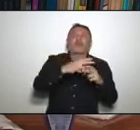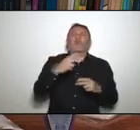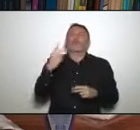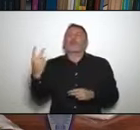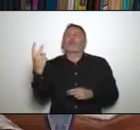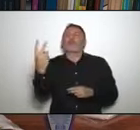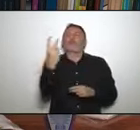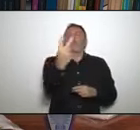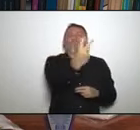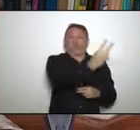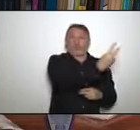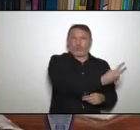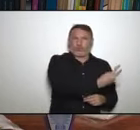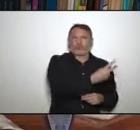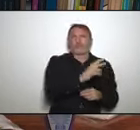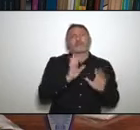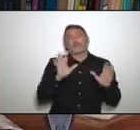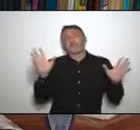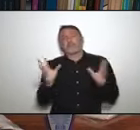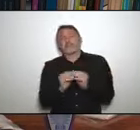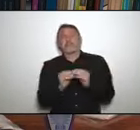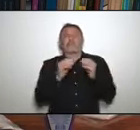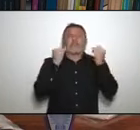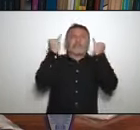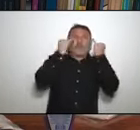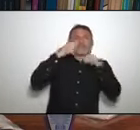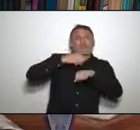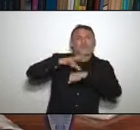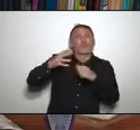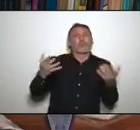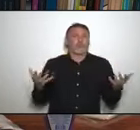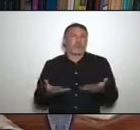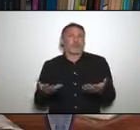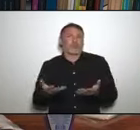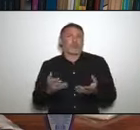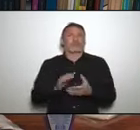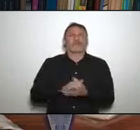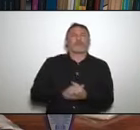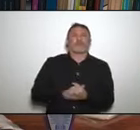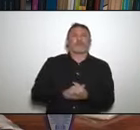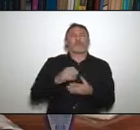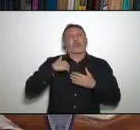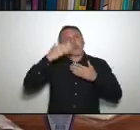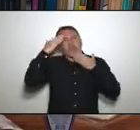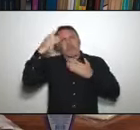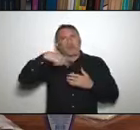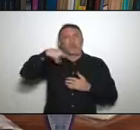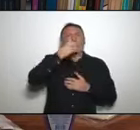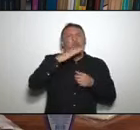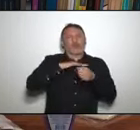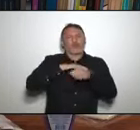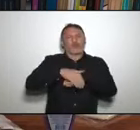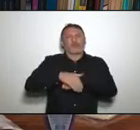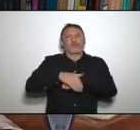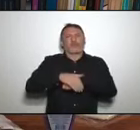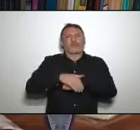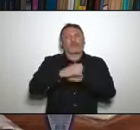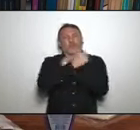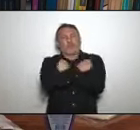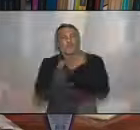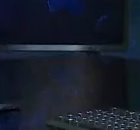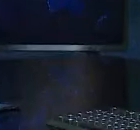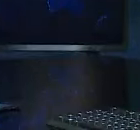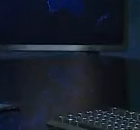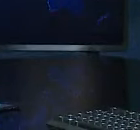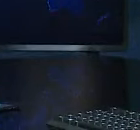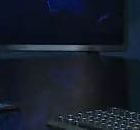máscaras tá certo acho que são essas informações para hoje agradeço muito a vocês boa noite e um abraço a todos